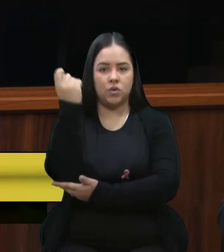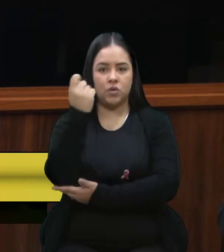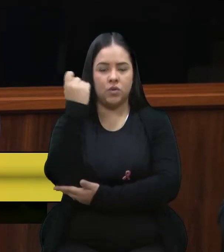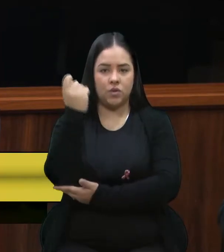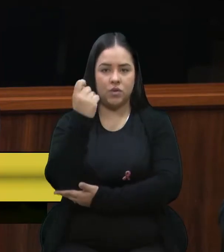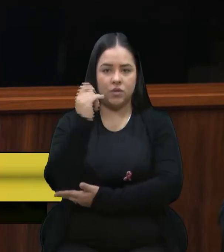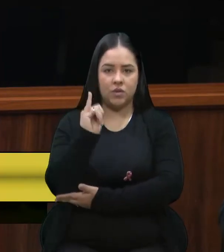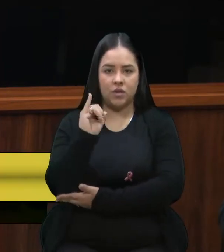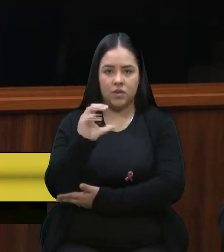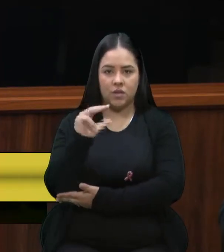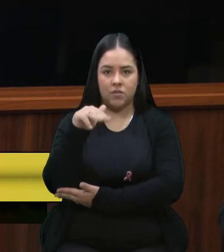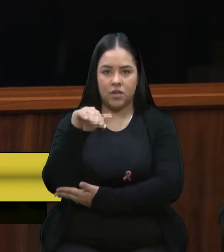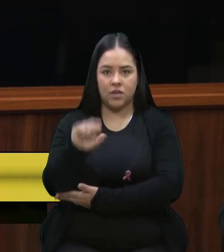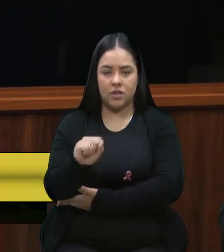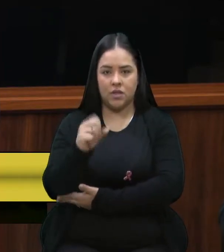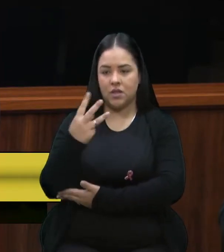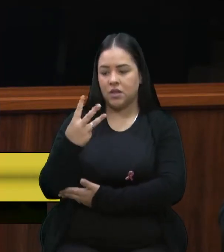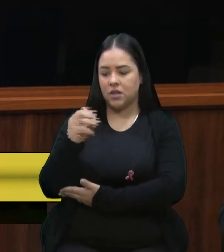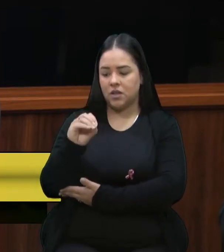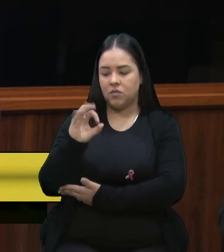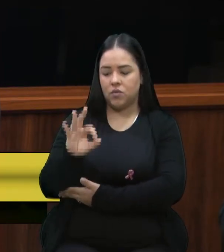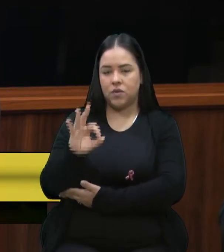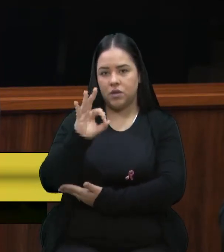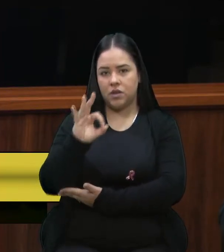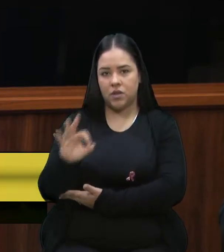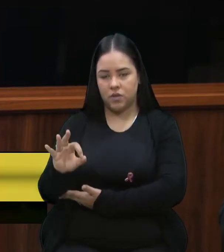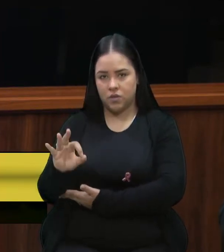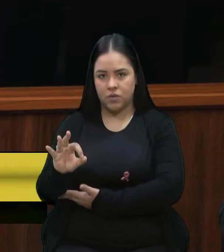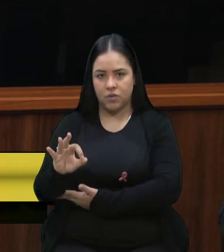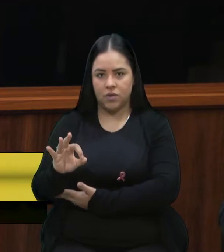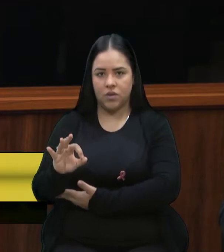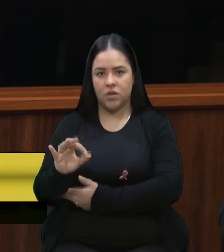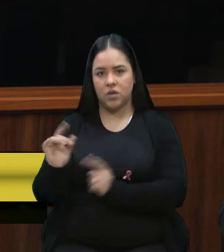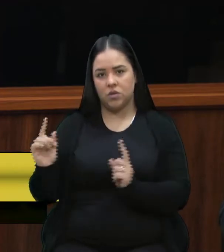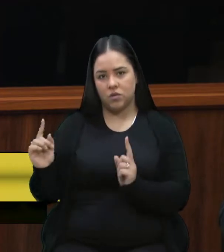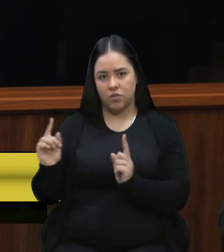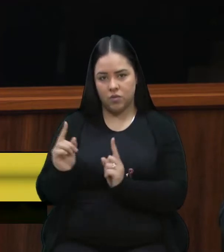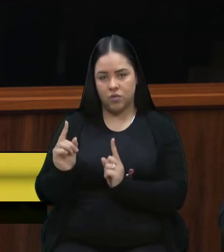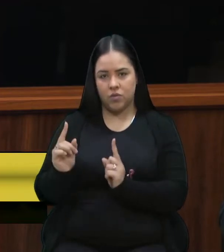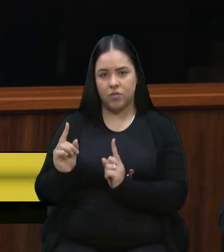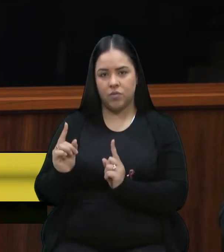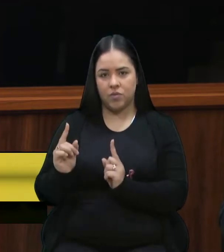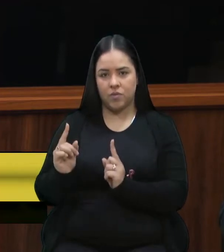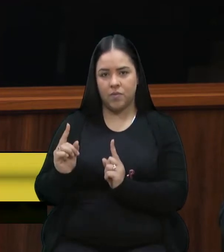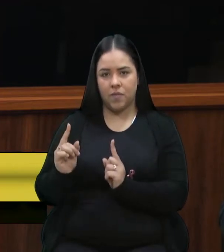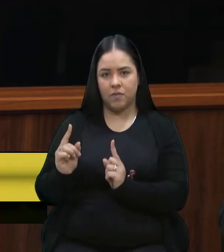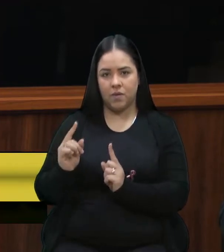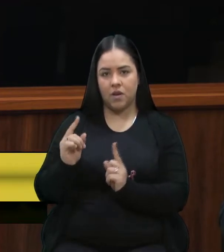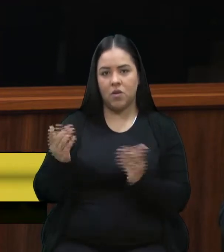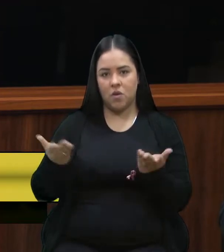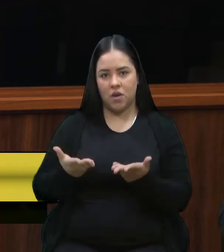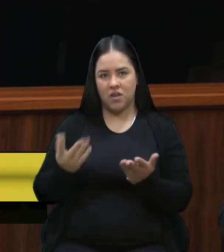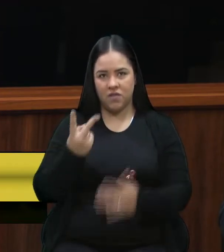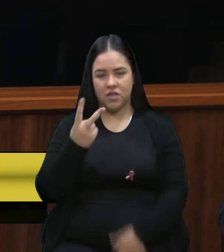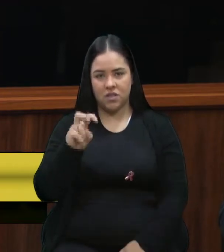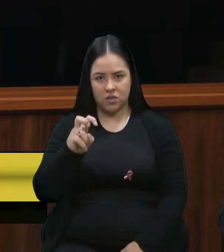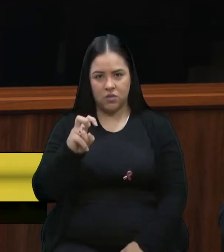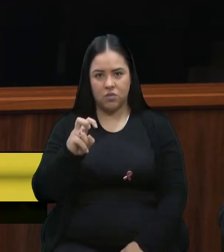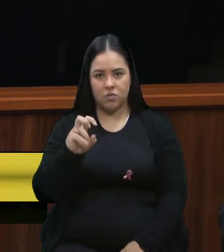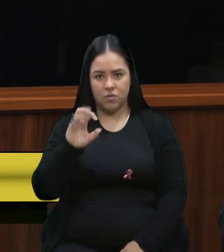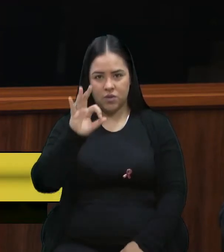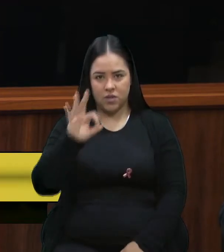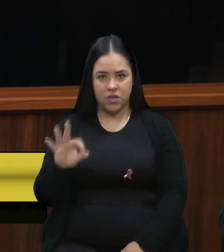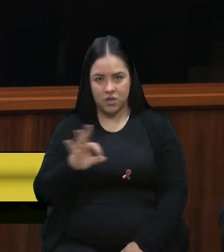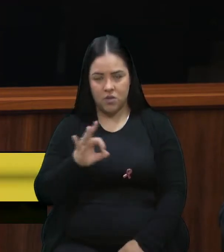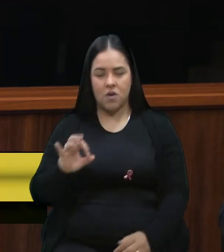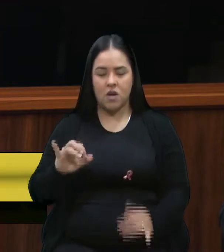ICMS de 30%. Aliás, reduzido pelo governador do PSDB para 25%. É isso, ele anunciou há pouco tempo.